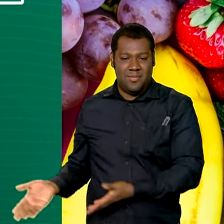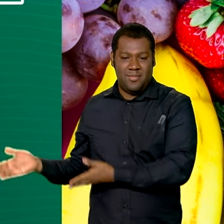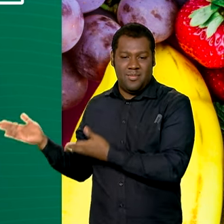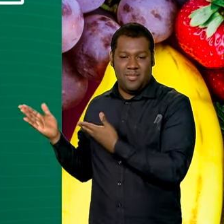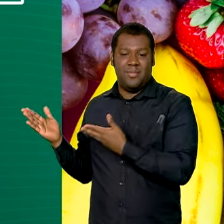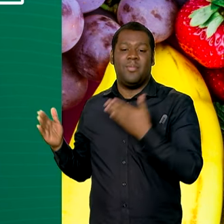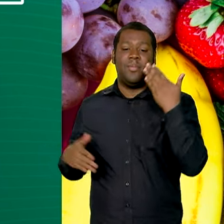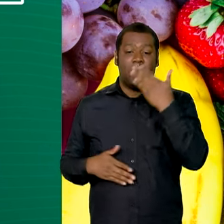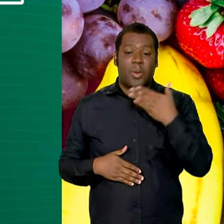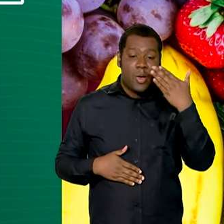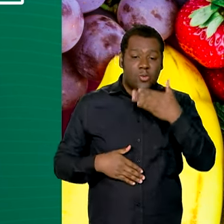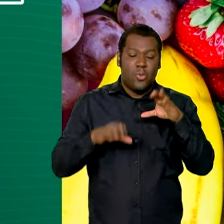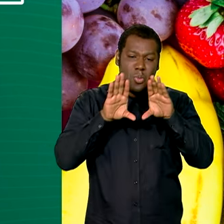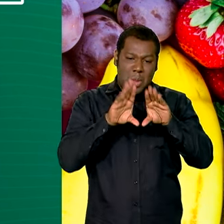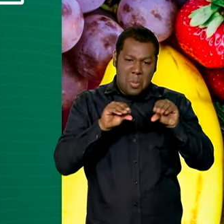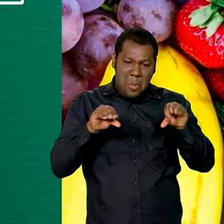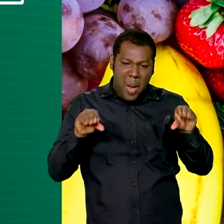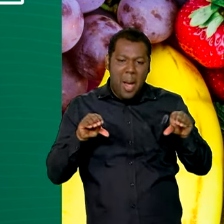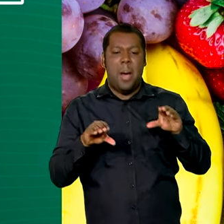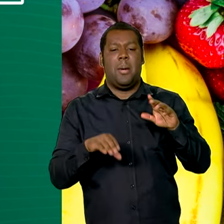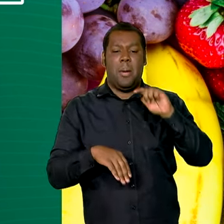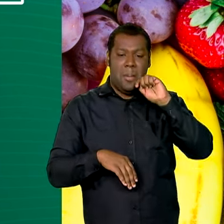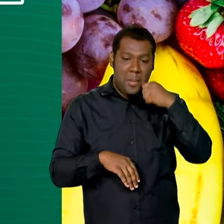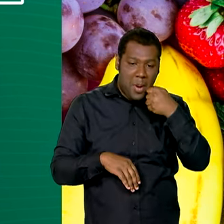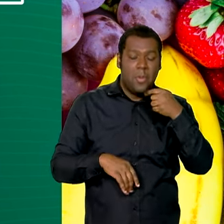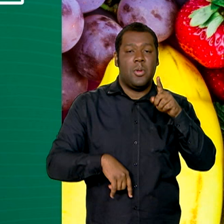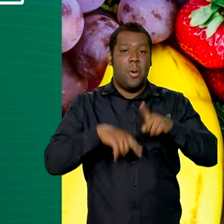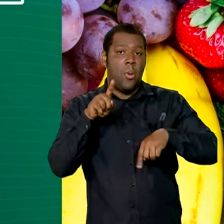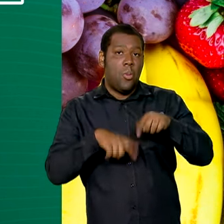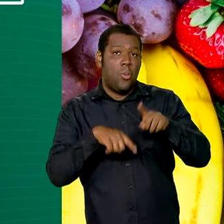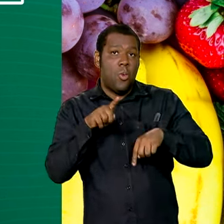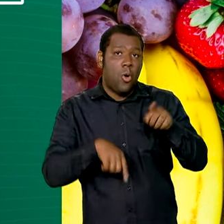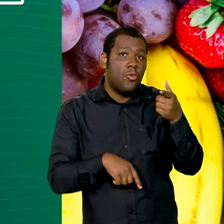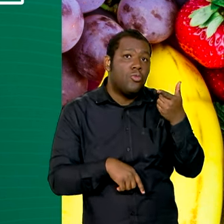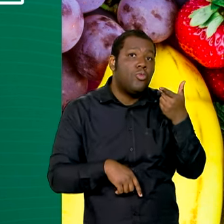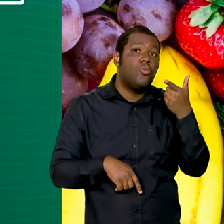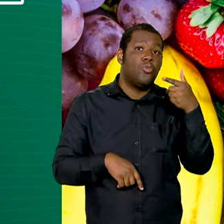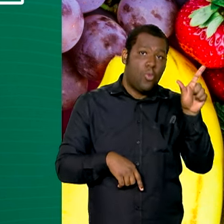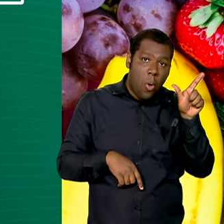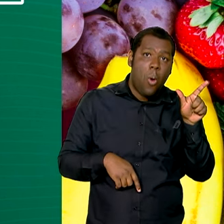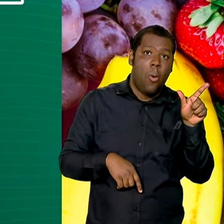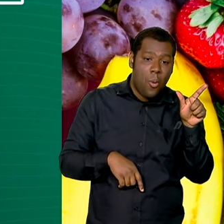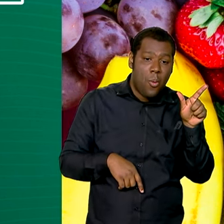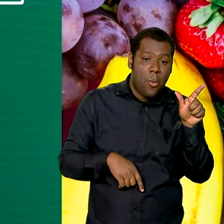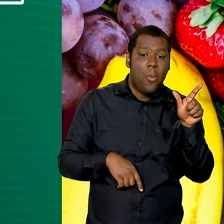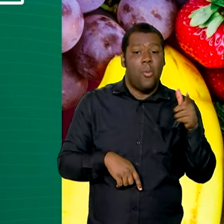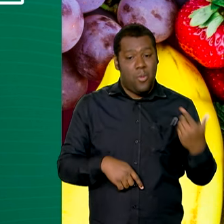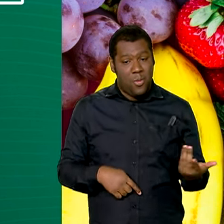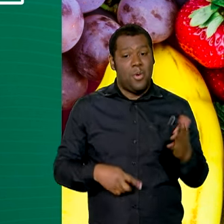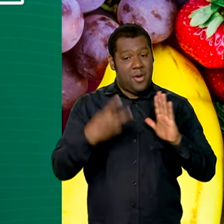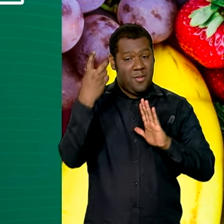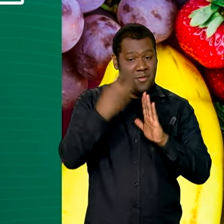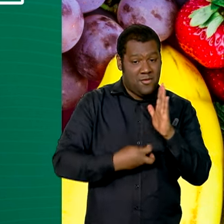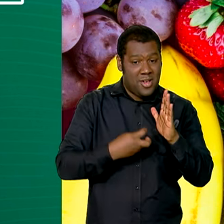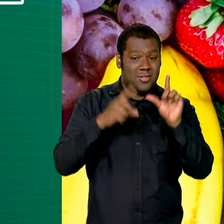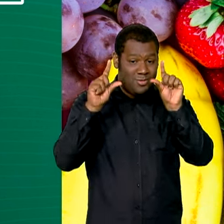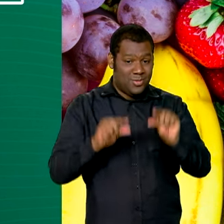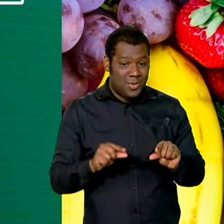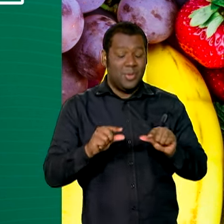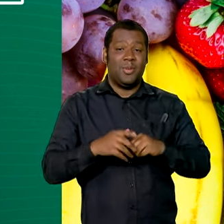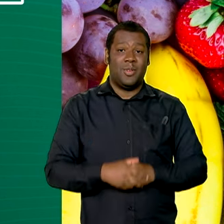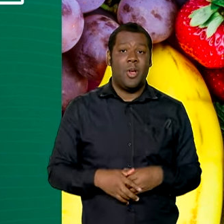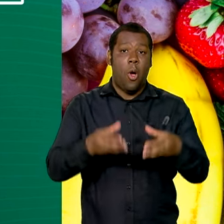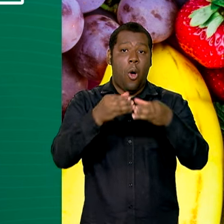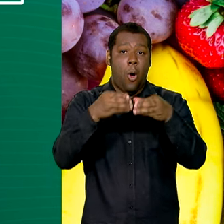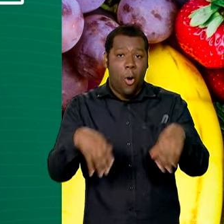açúcar, massas e pão. Outros produtos que não estão na cesta básica, mas também vão ter o imposto zerado, são